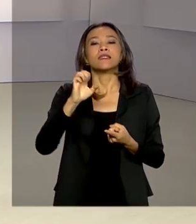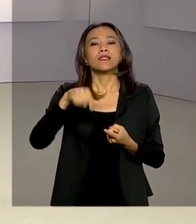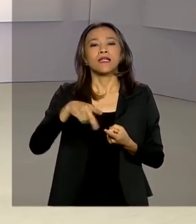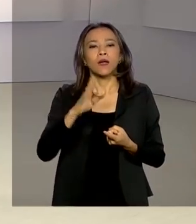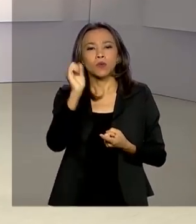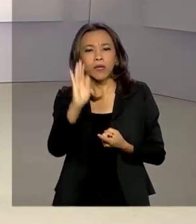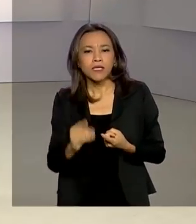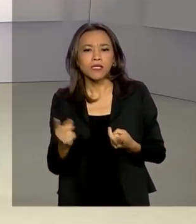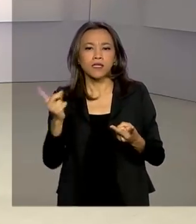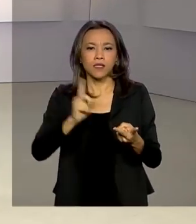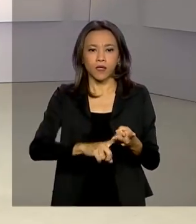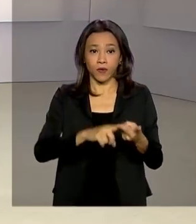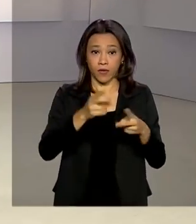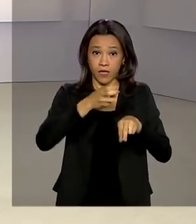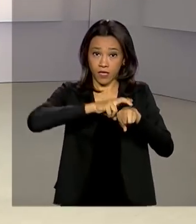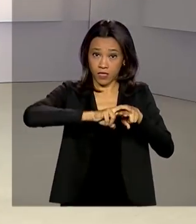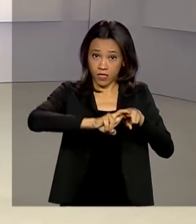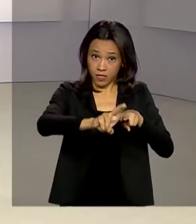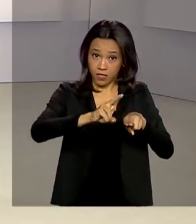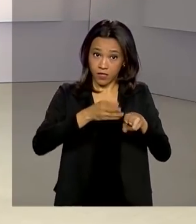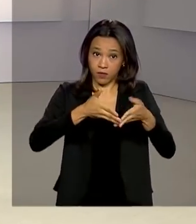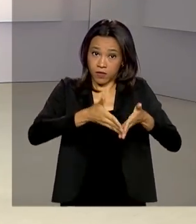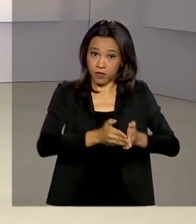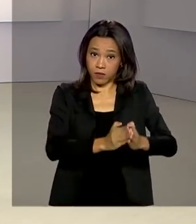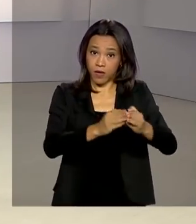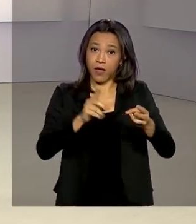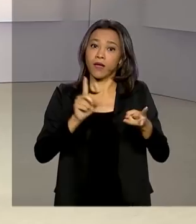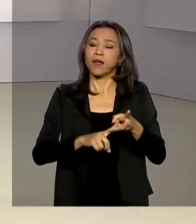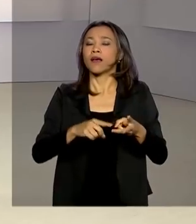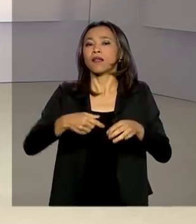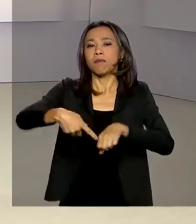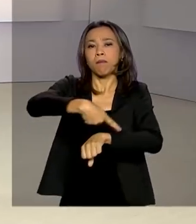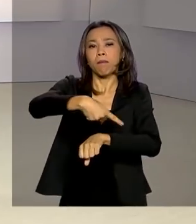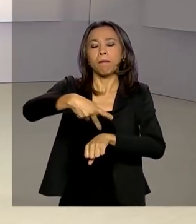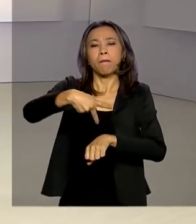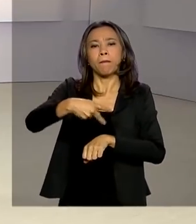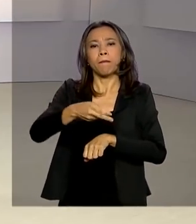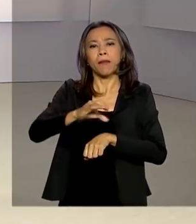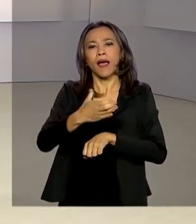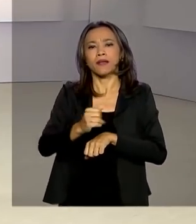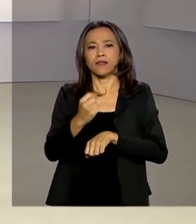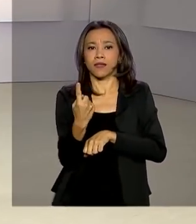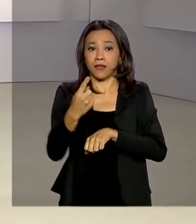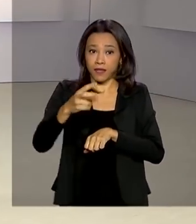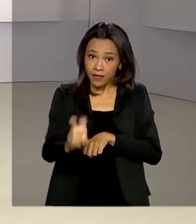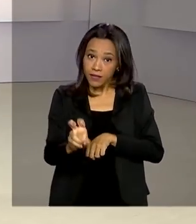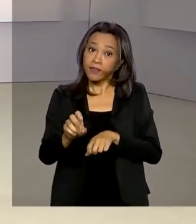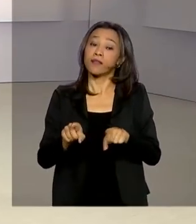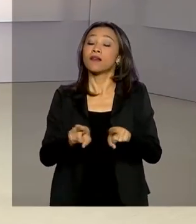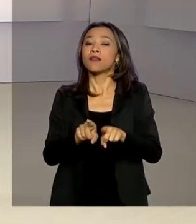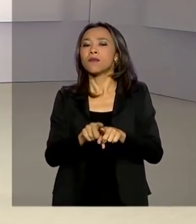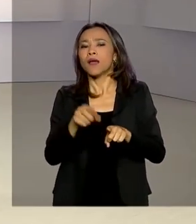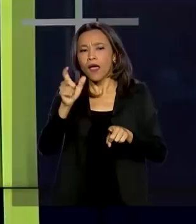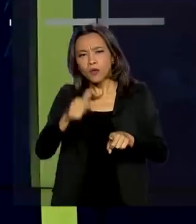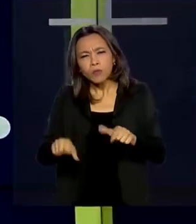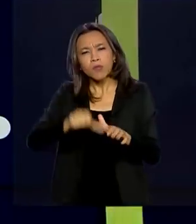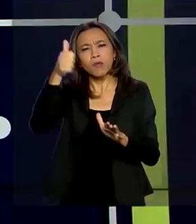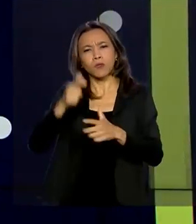das Barcas na Praça 15 e a Estação de Metrô Estácio serão os primeiros locais a passarem pela higienização.